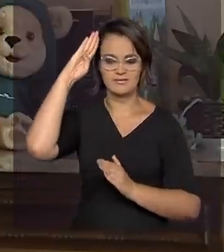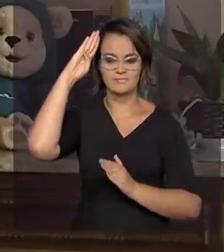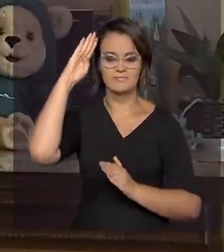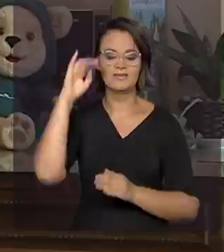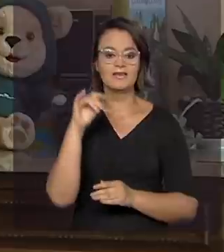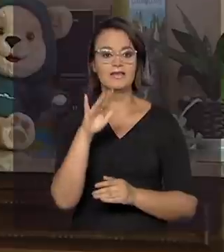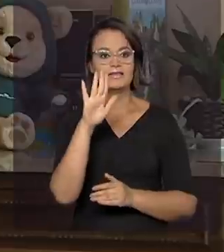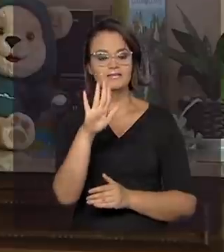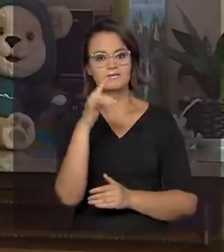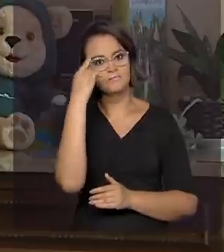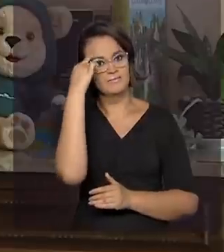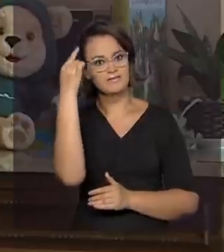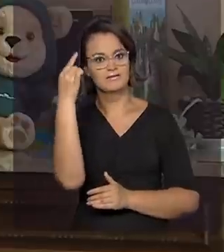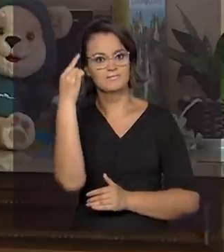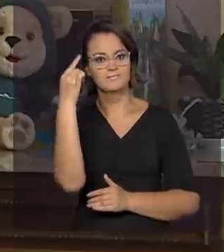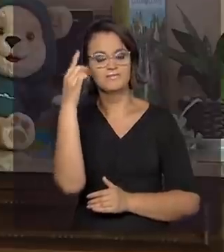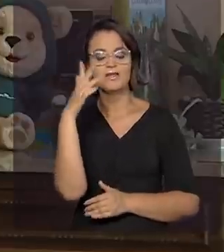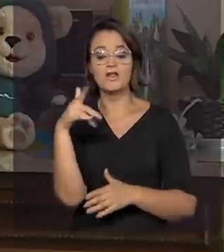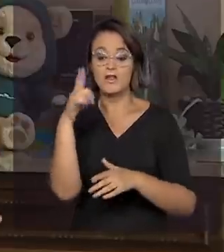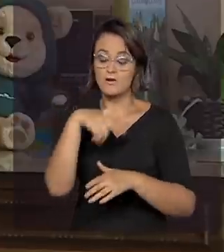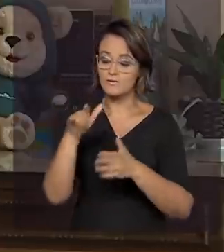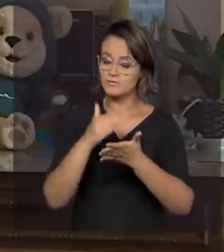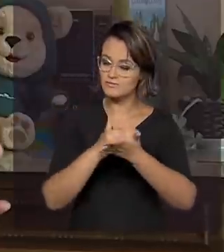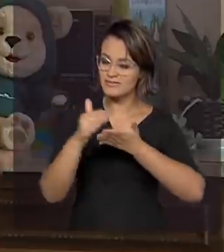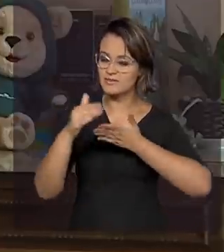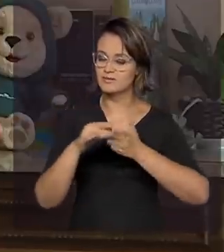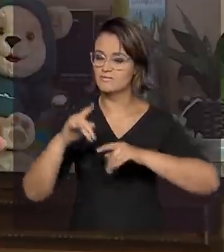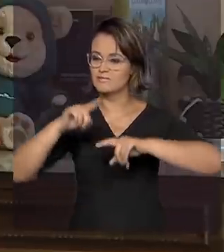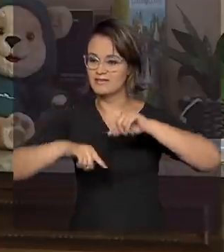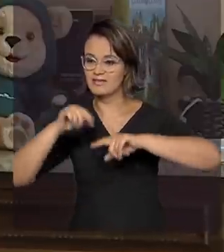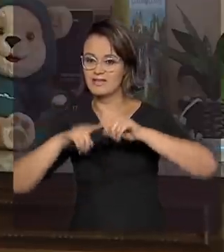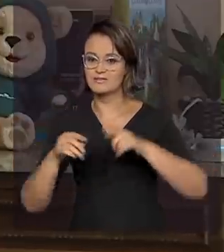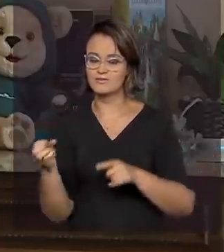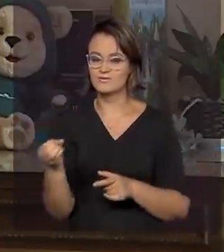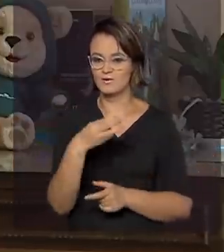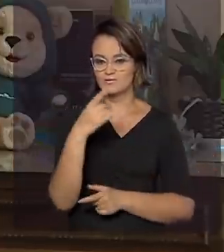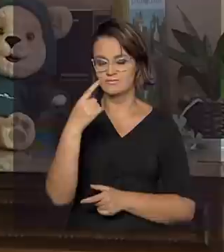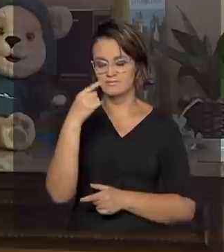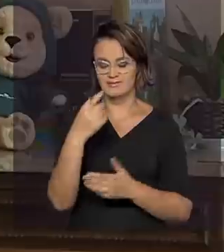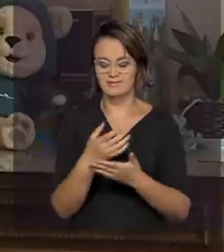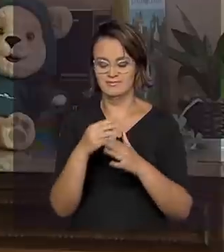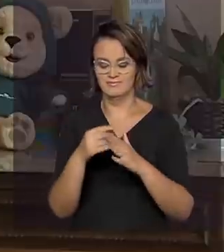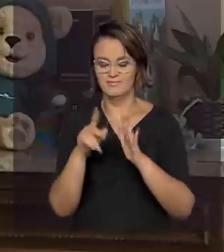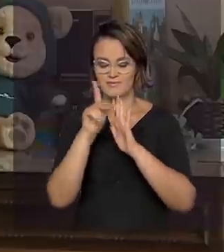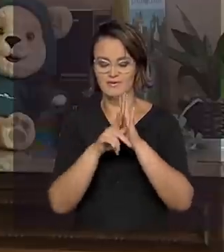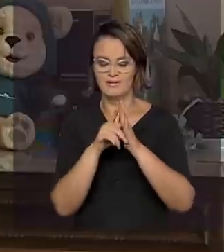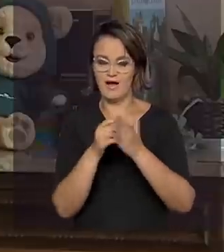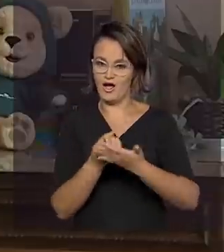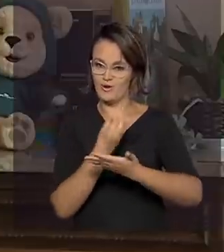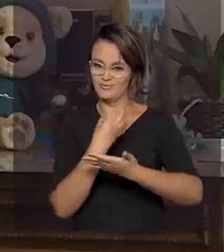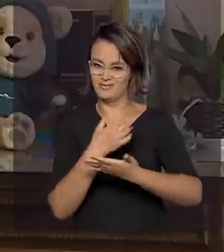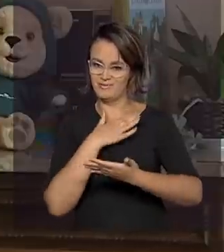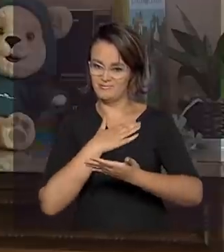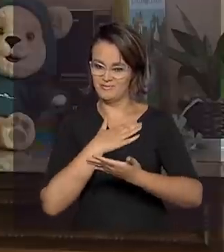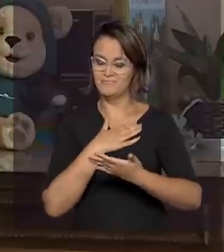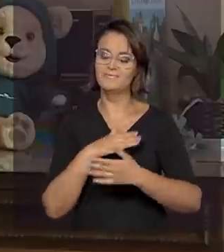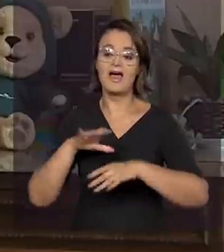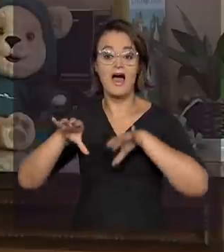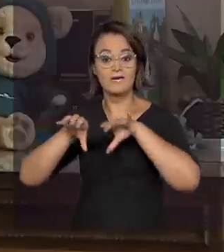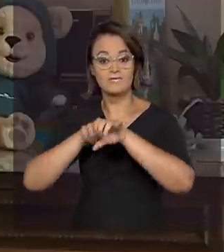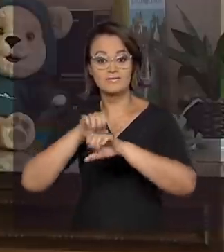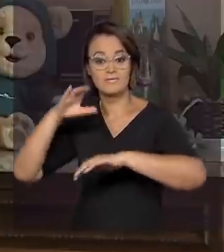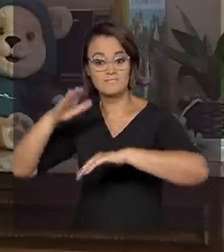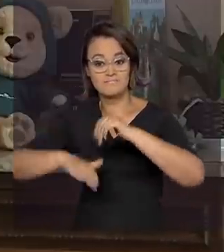Pensando nisso, nós lançamos os novos materiais no âmbito do programa Conta Pra Mim, a formação em práticas de